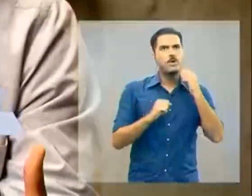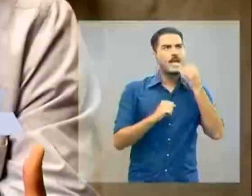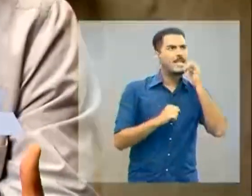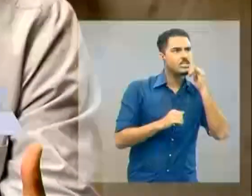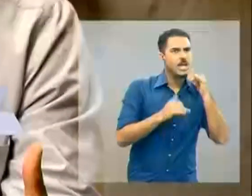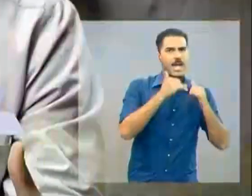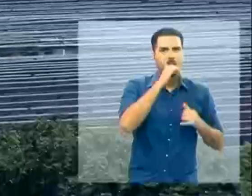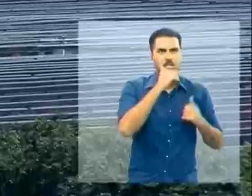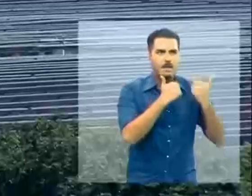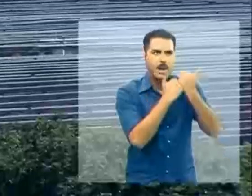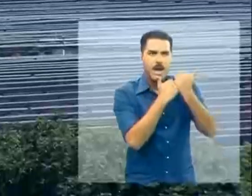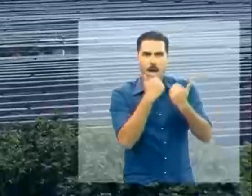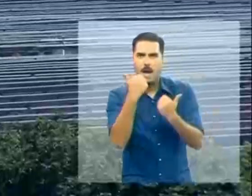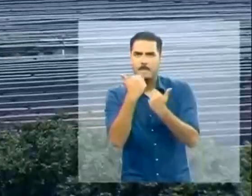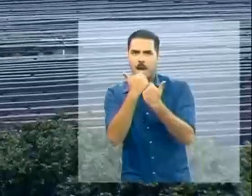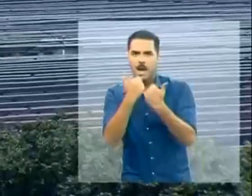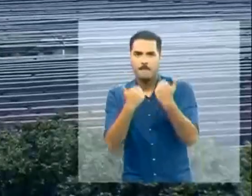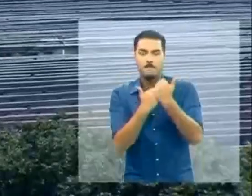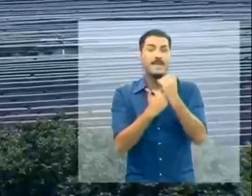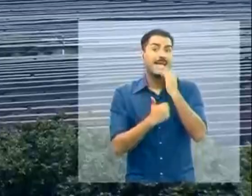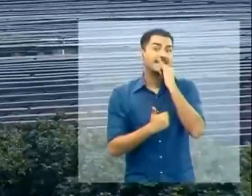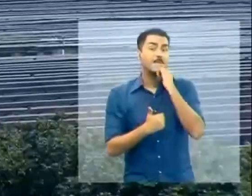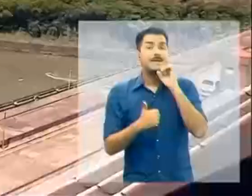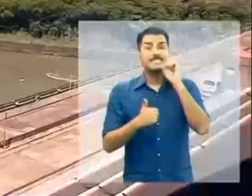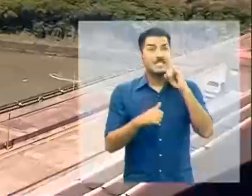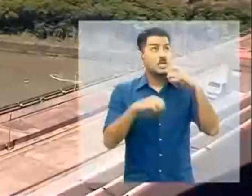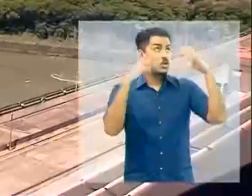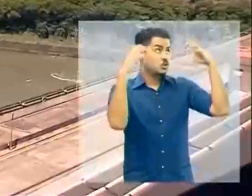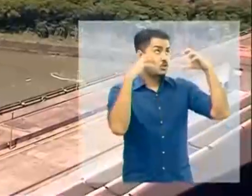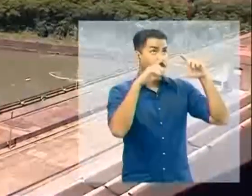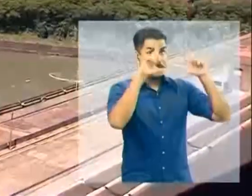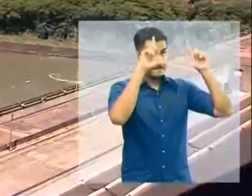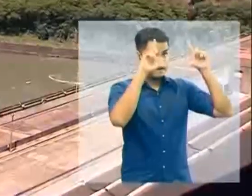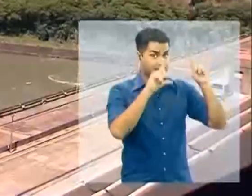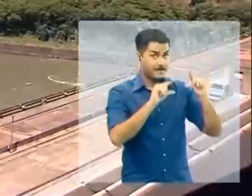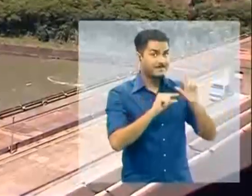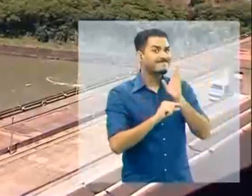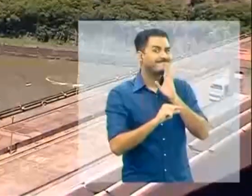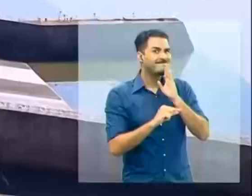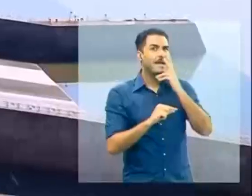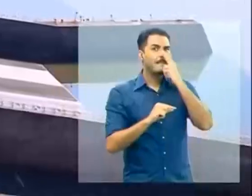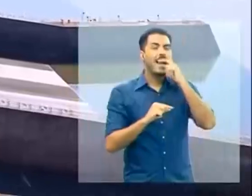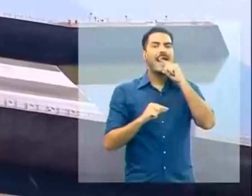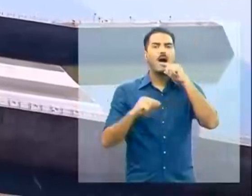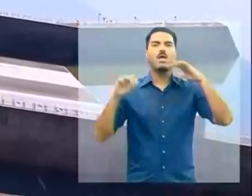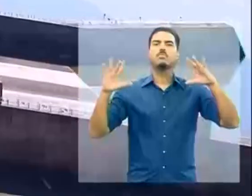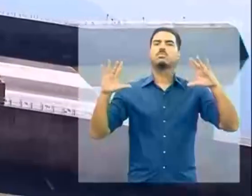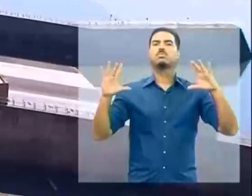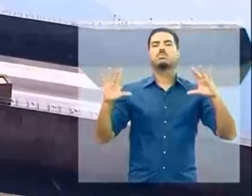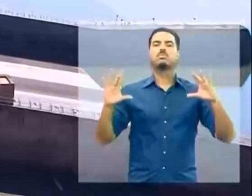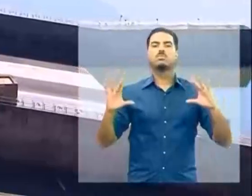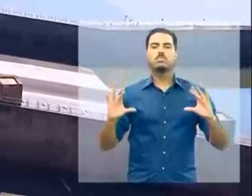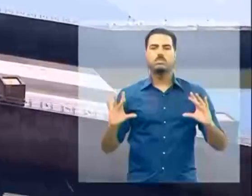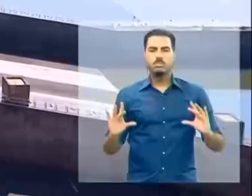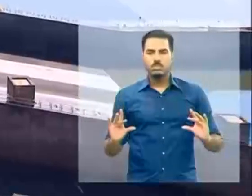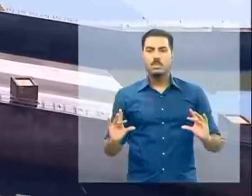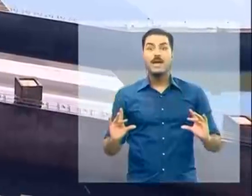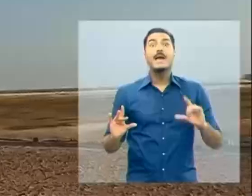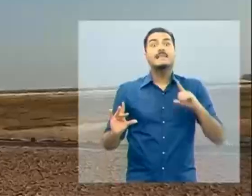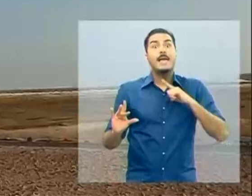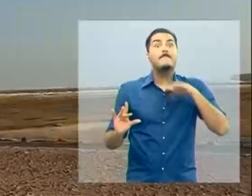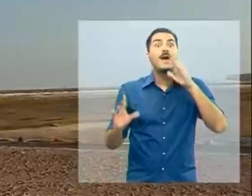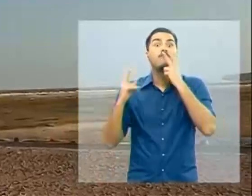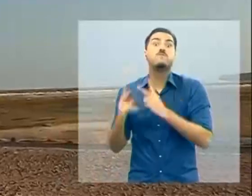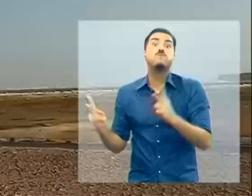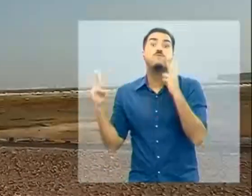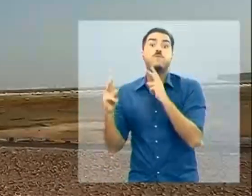renováveis. Por exemplo, em épocas de menos chuva, que tendem a ter os reservatórios mais secos, venta-se mais.